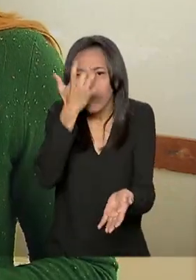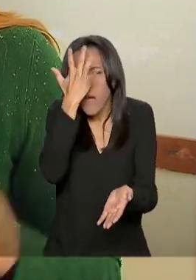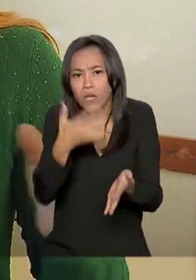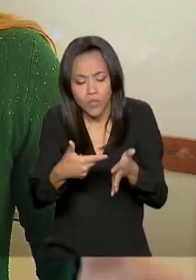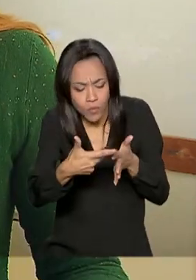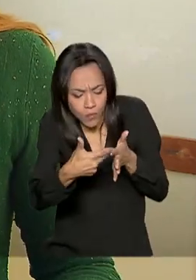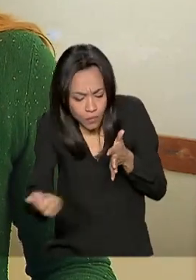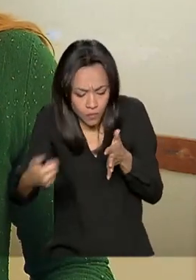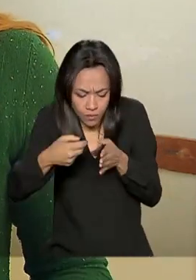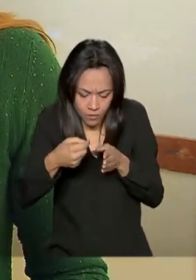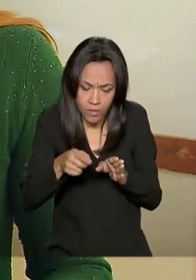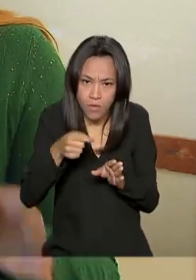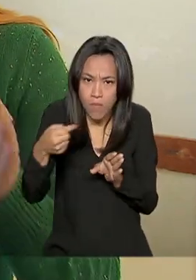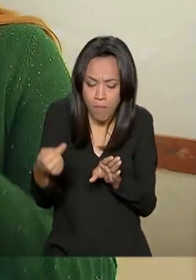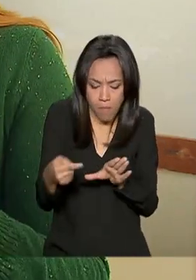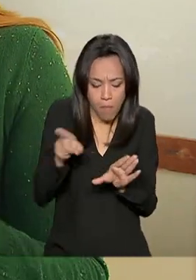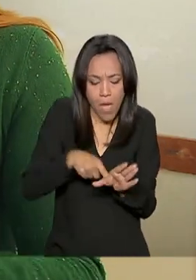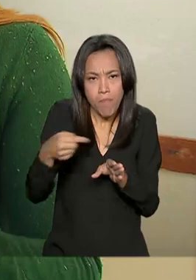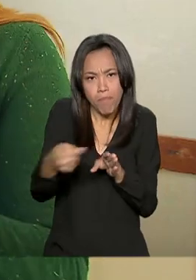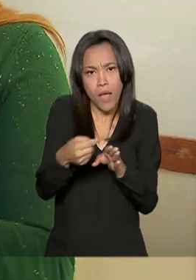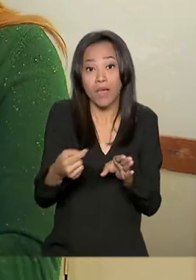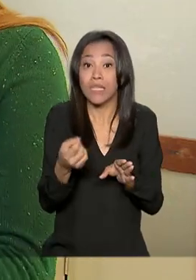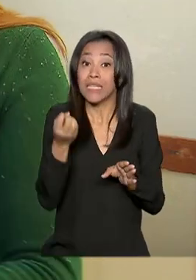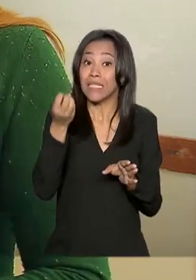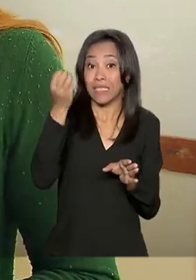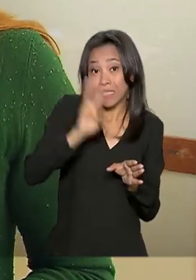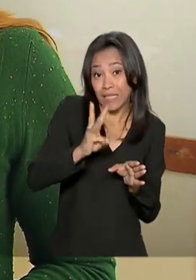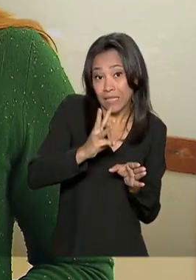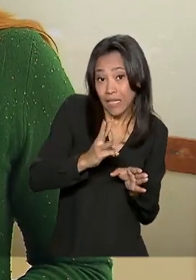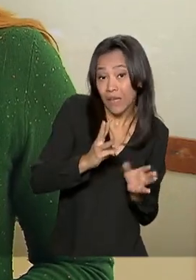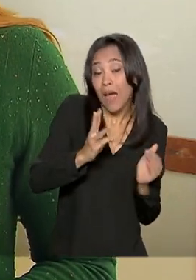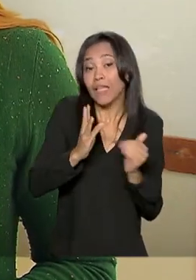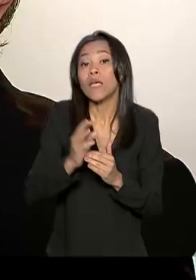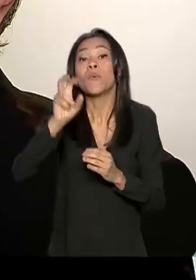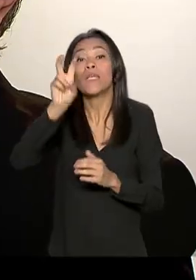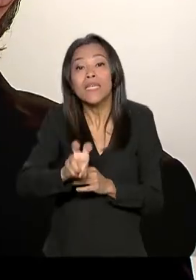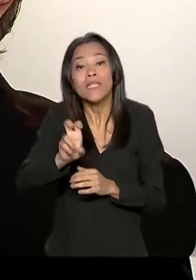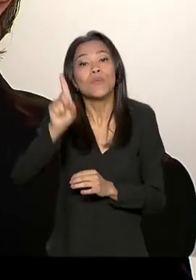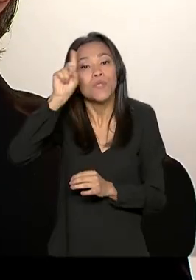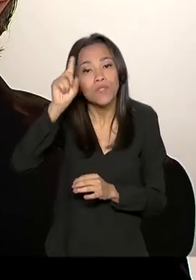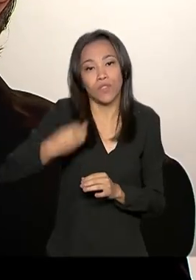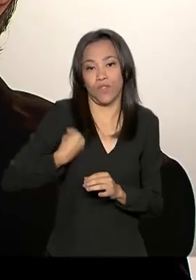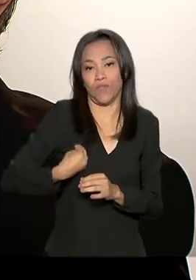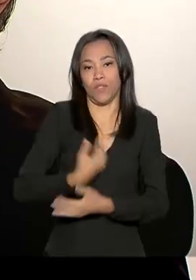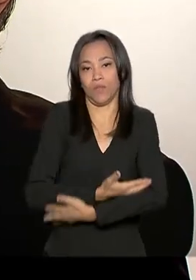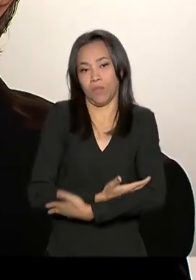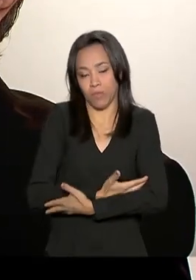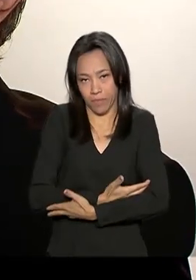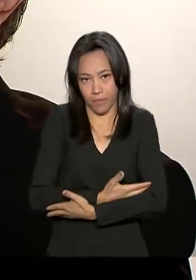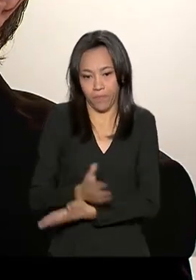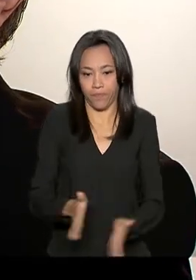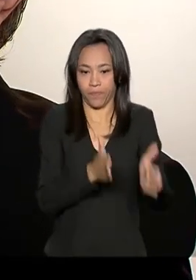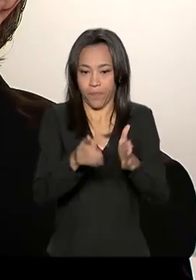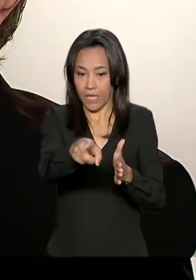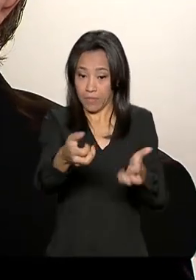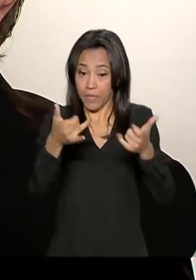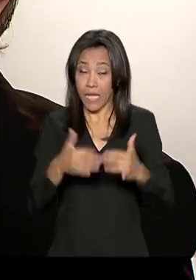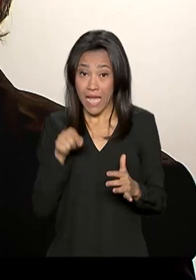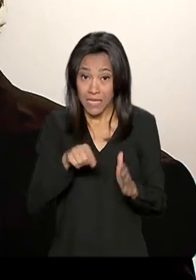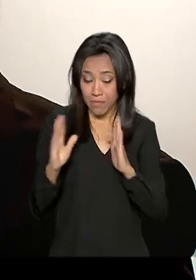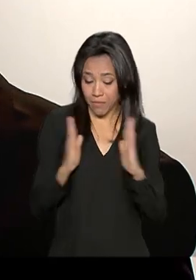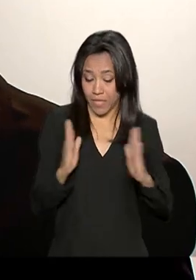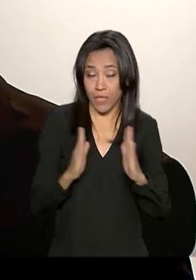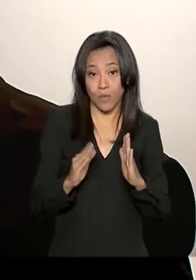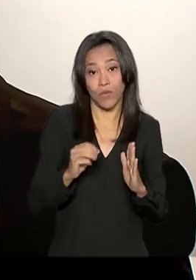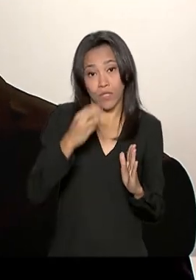sangue, que deve ser feita entre o terceiro e quinto dia de vida do bebê. Esse período do terceiro e quinto dia é a janela ideal para